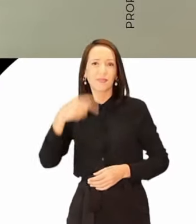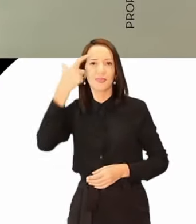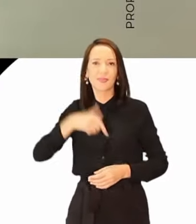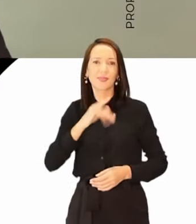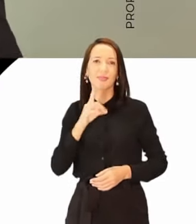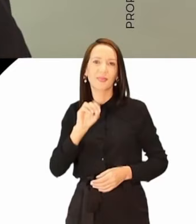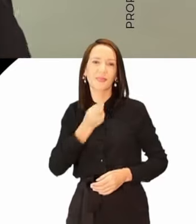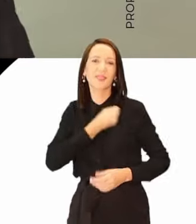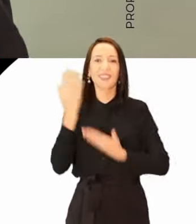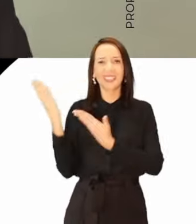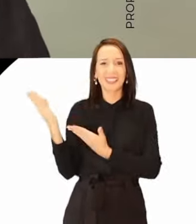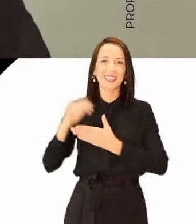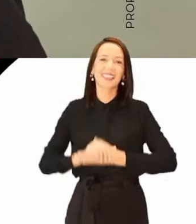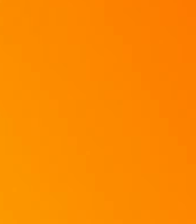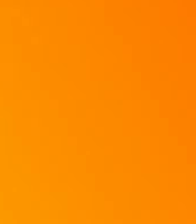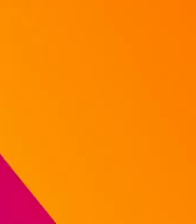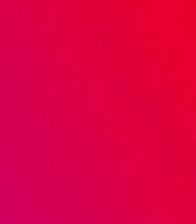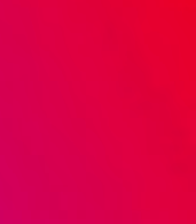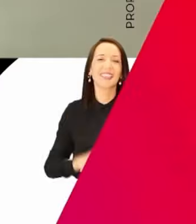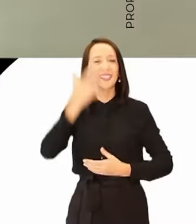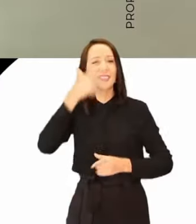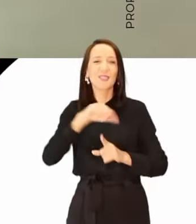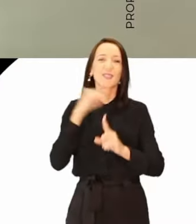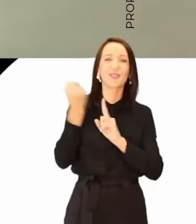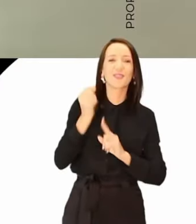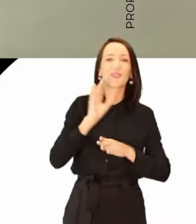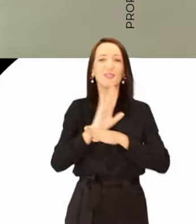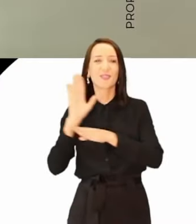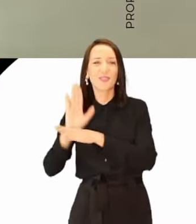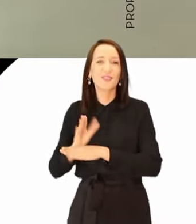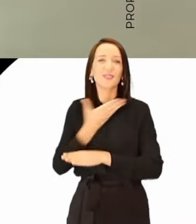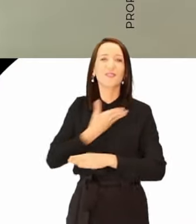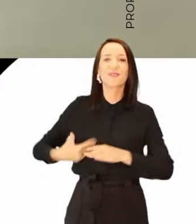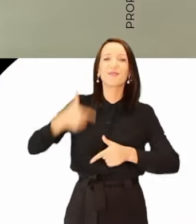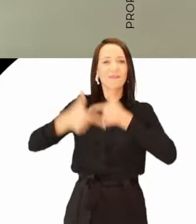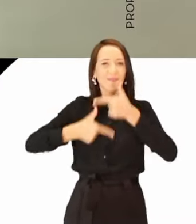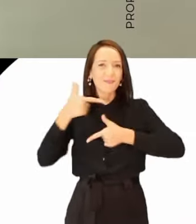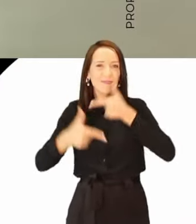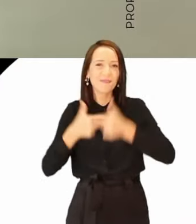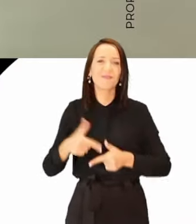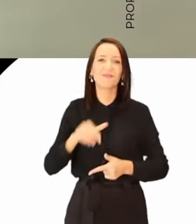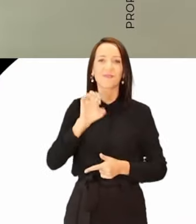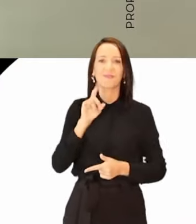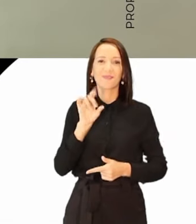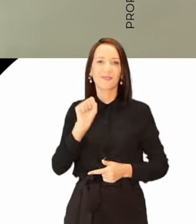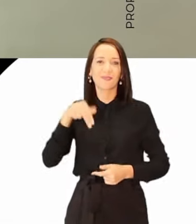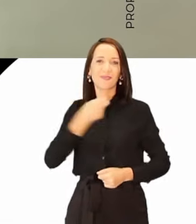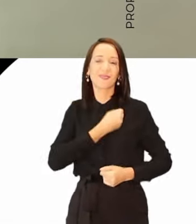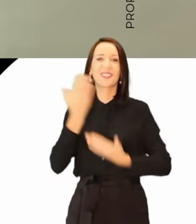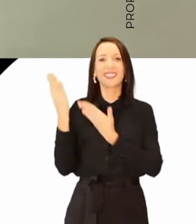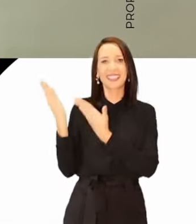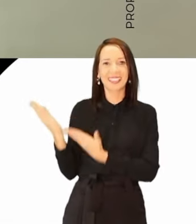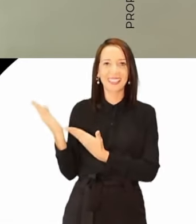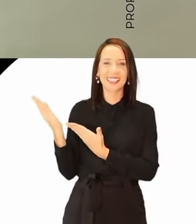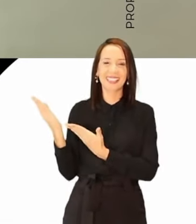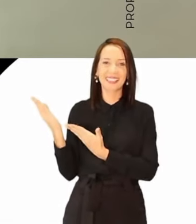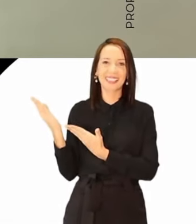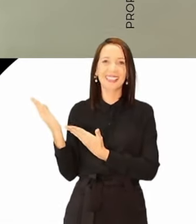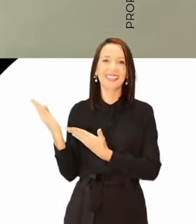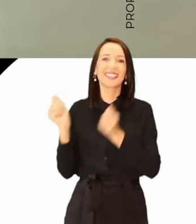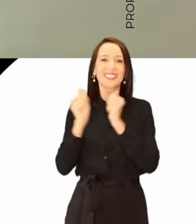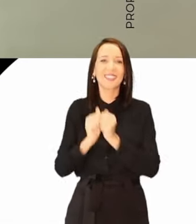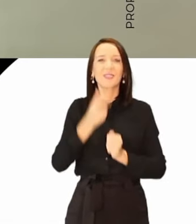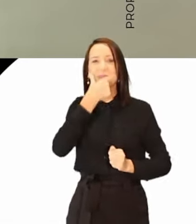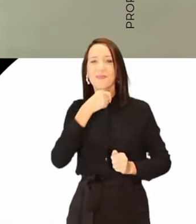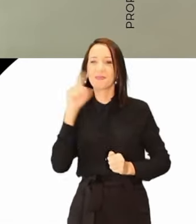Grandini, 50-0-50. Sou sociólogo, assistente social e servidor público. Sou Edson Silva, 50-0-21, com